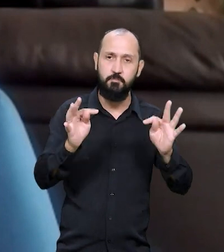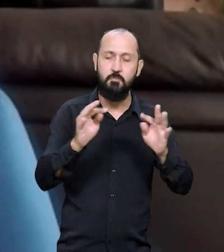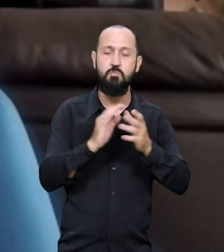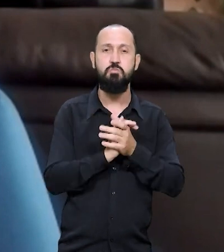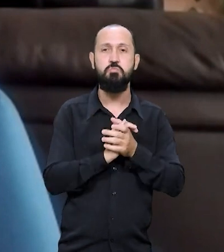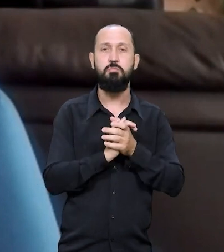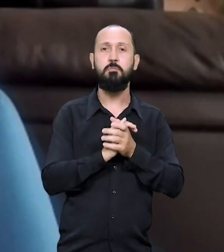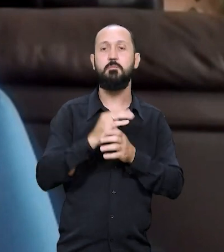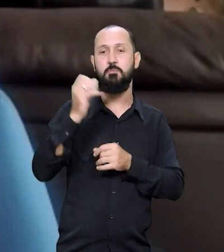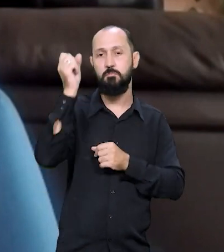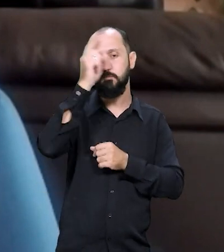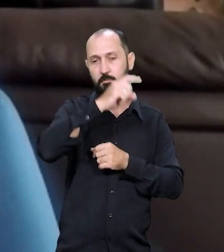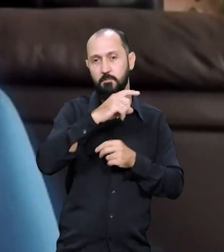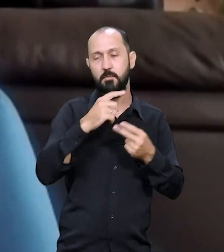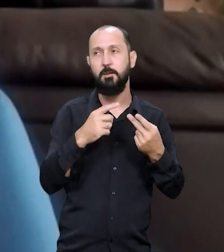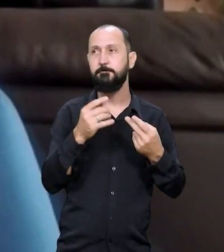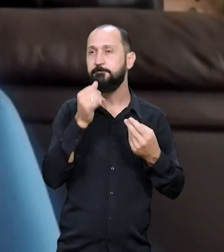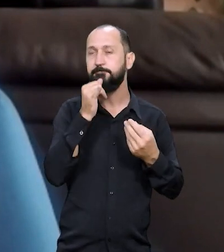tecnologias,